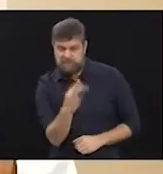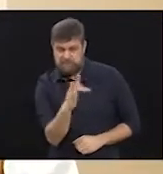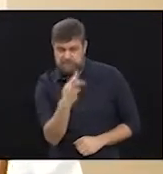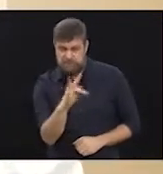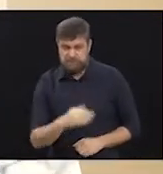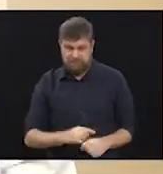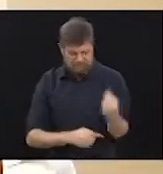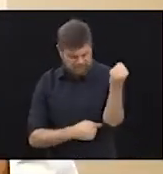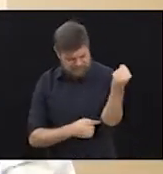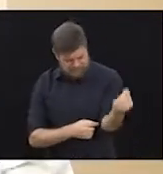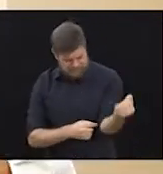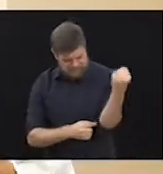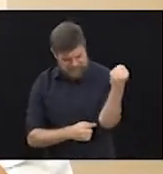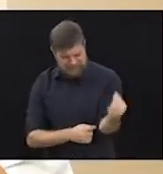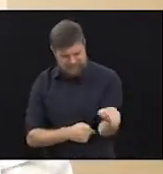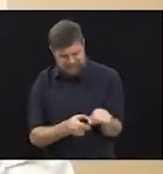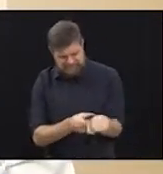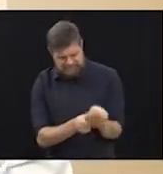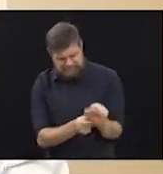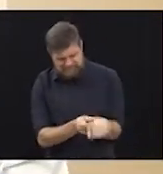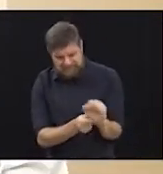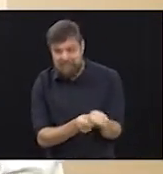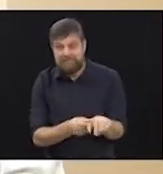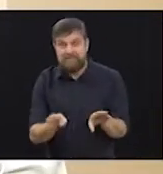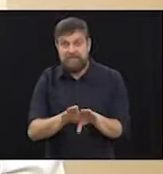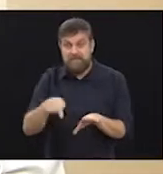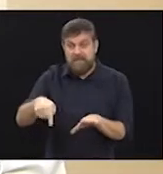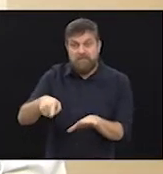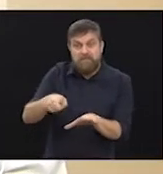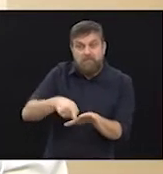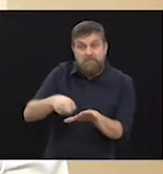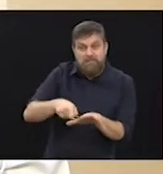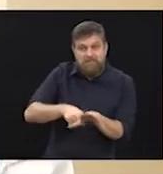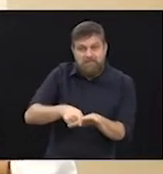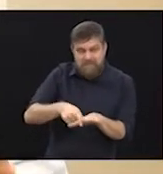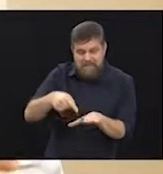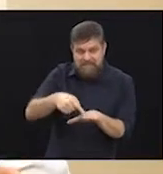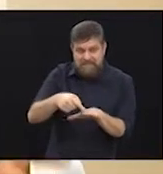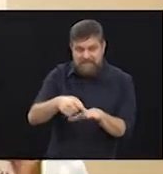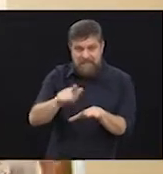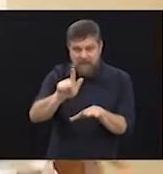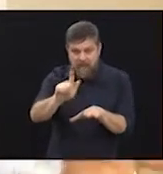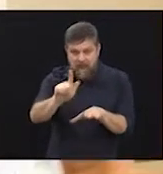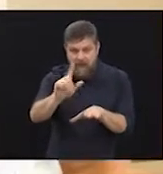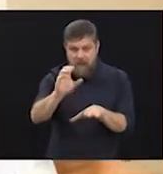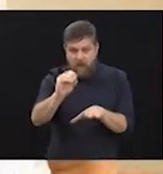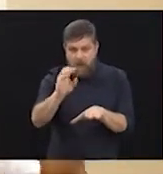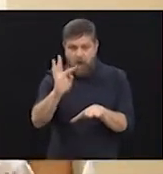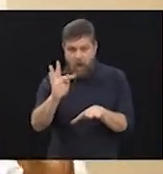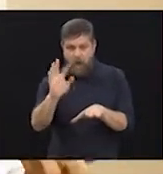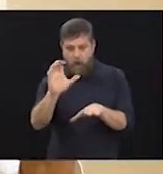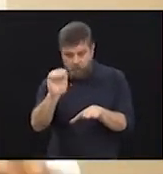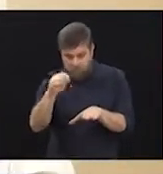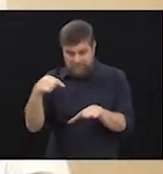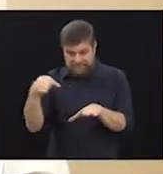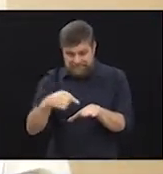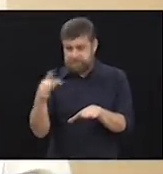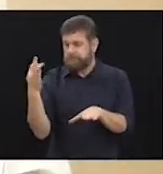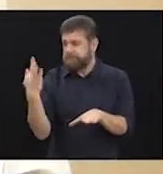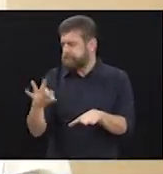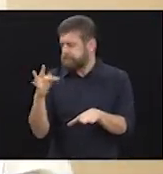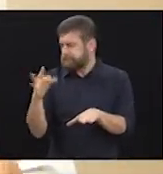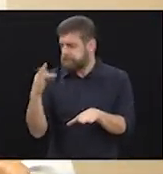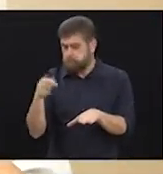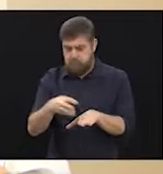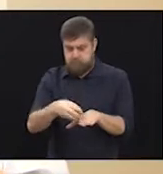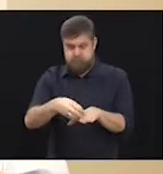junta vermelha, inchada, dolorosa, que é a gota, por exemplo. A gota é uma artrite, apresenta uma artrite